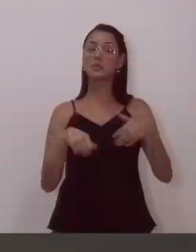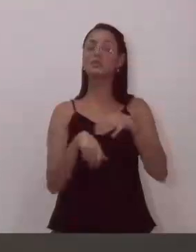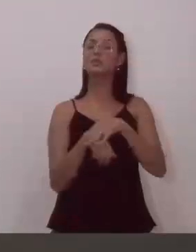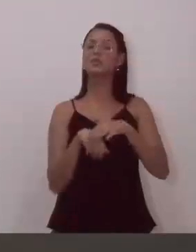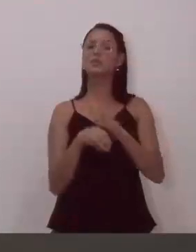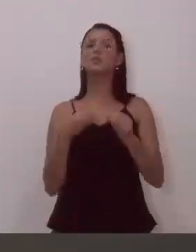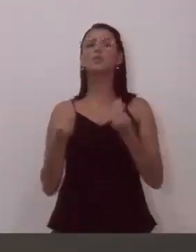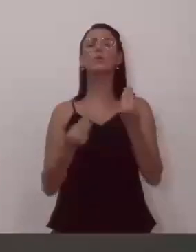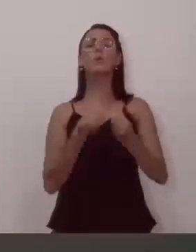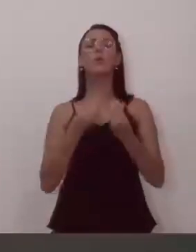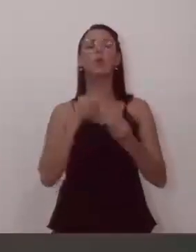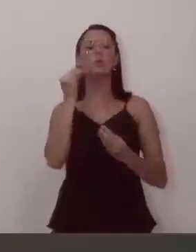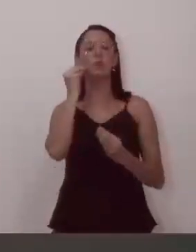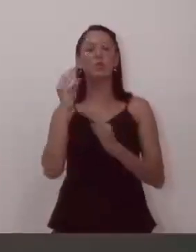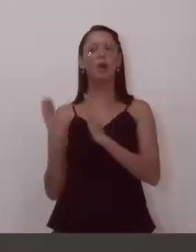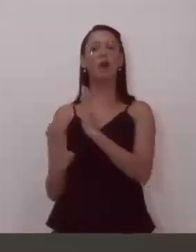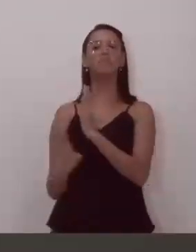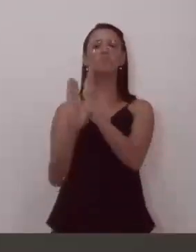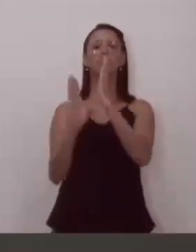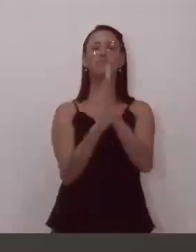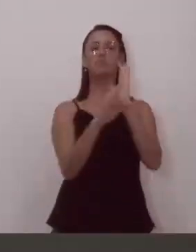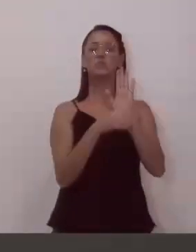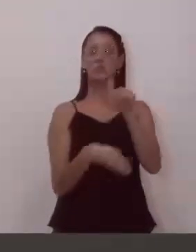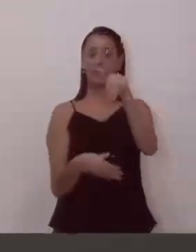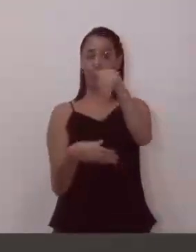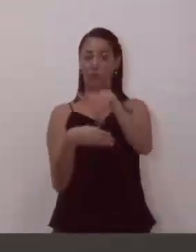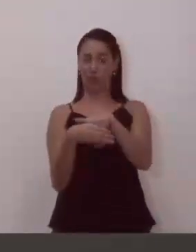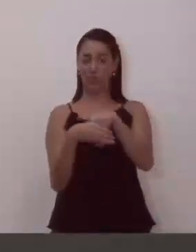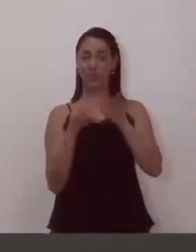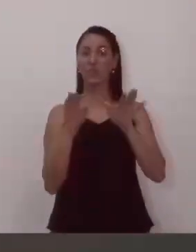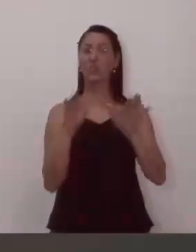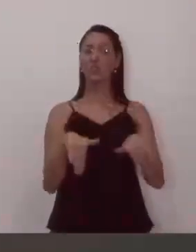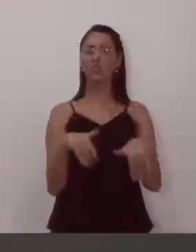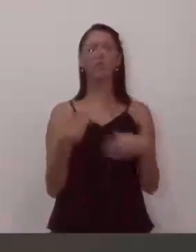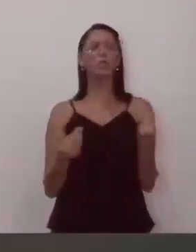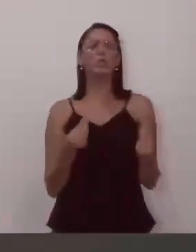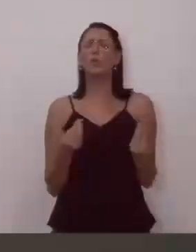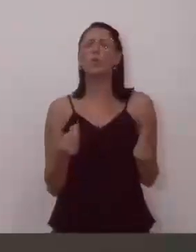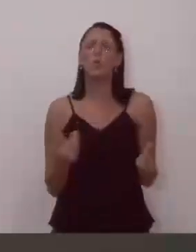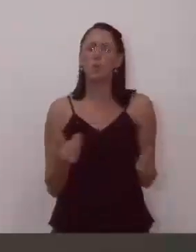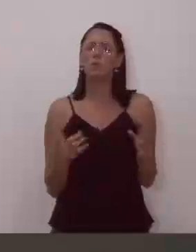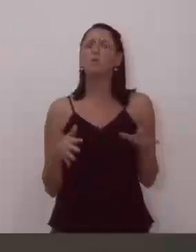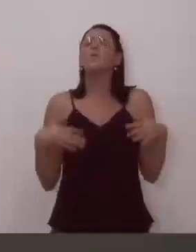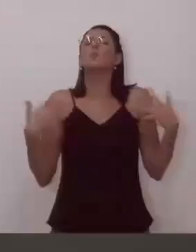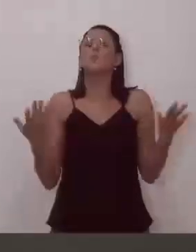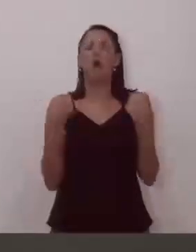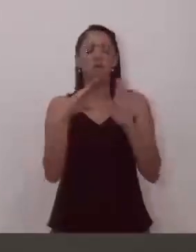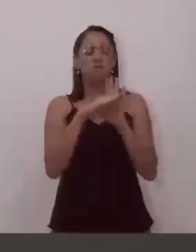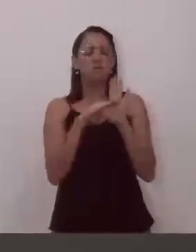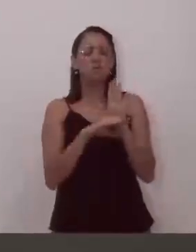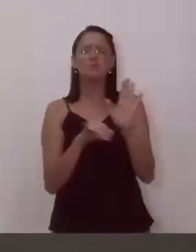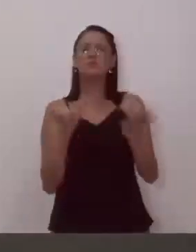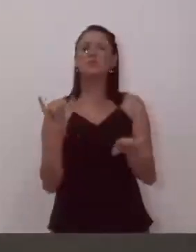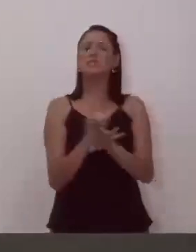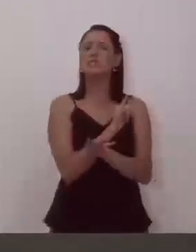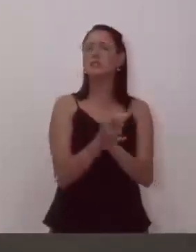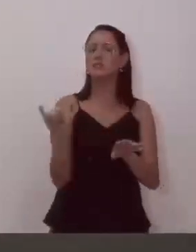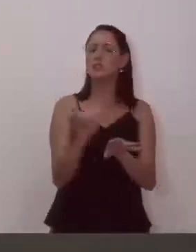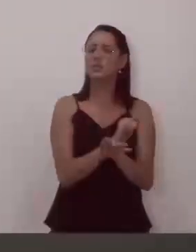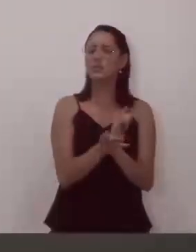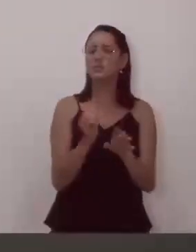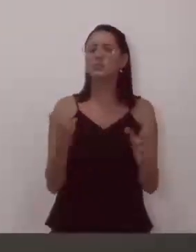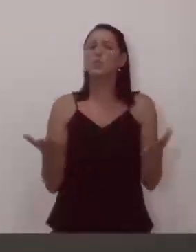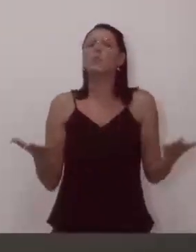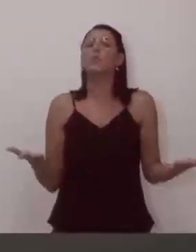descobrir, vamos esperar o final da votação, tentar descobrir que estratégia é essa, se isso uma estratégia dos